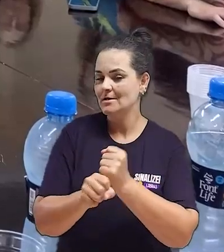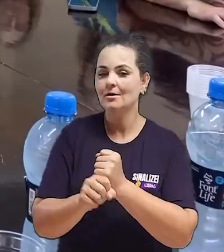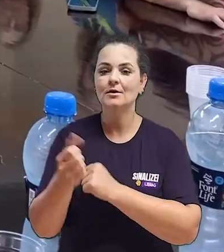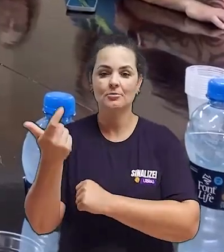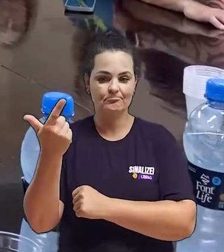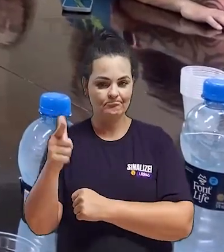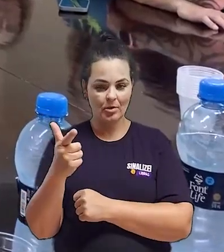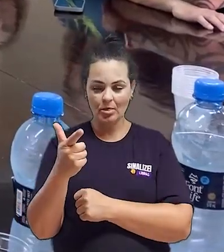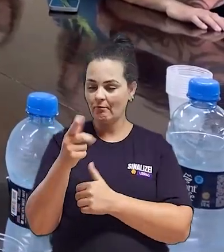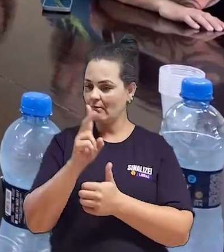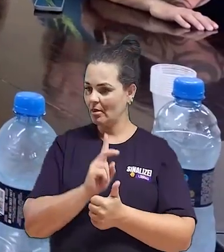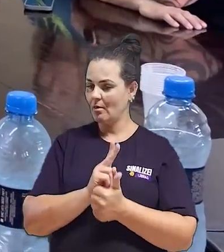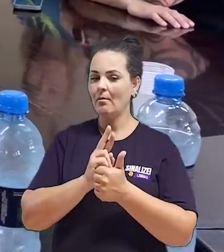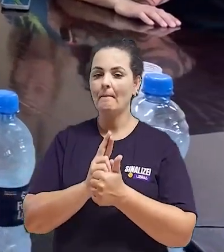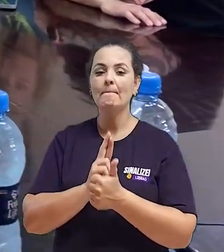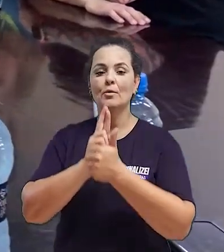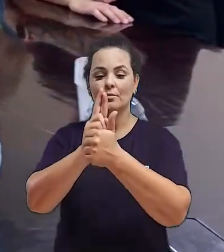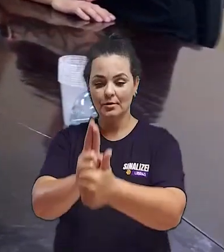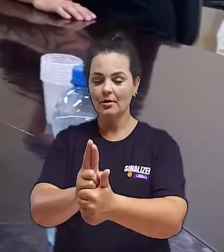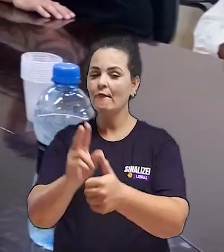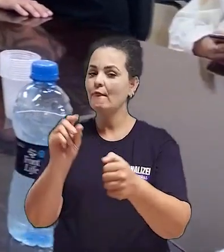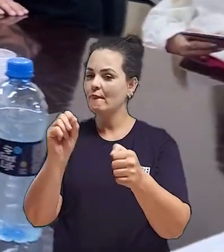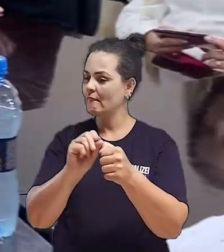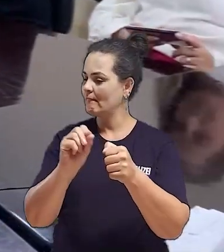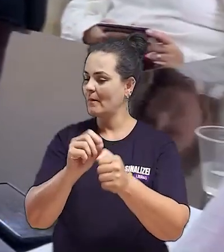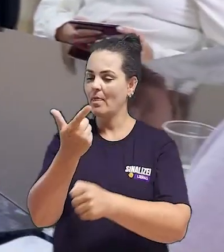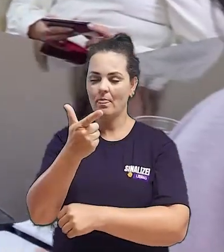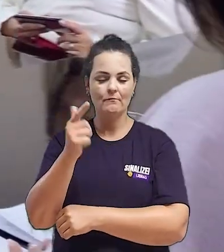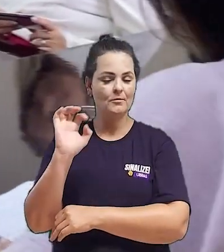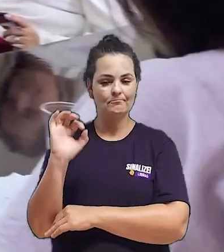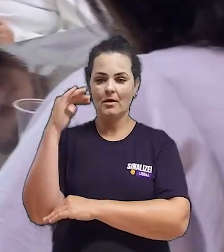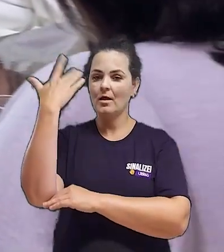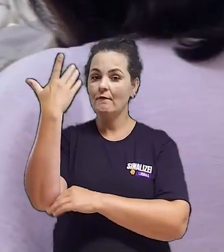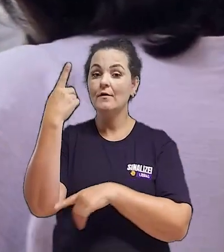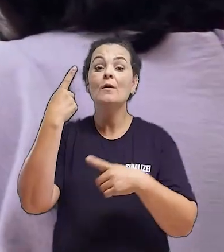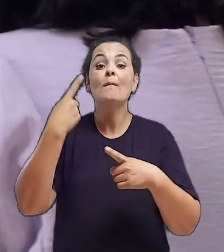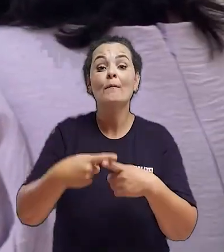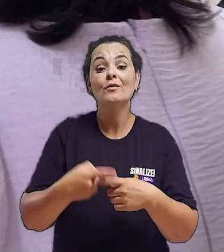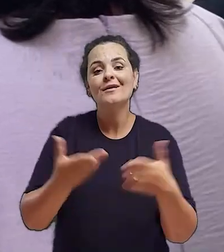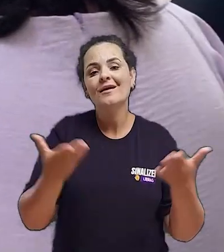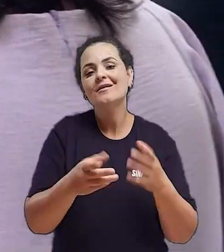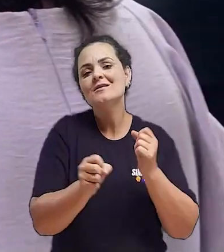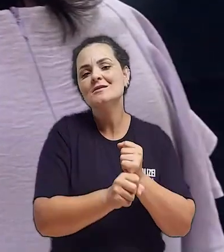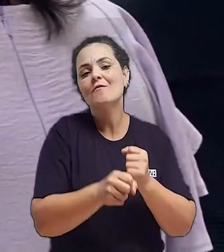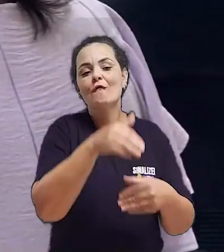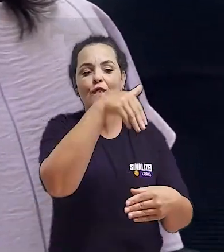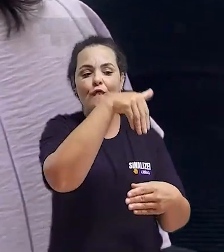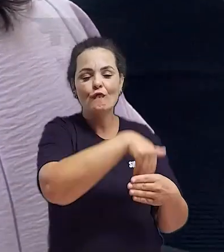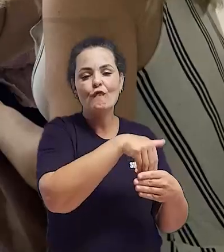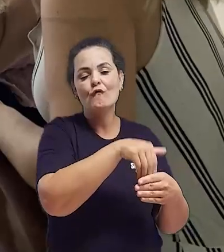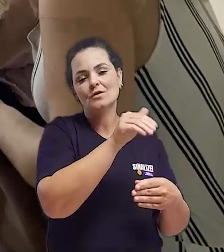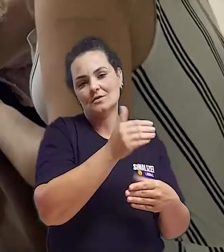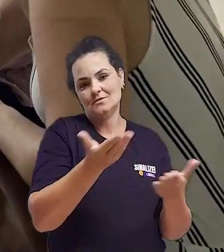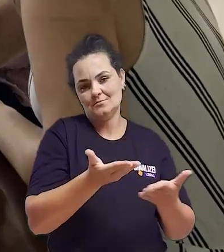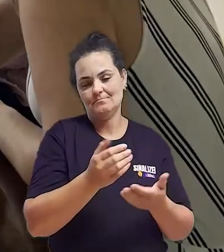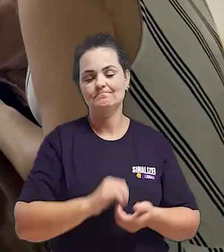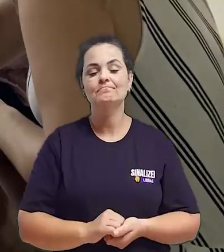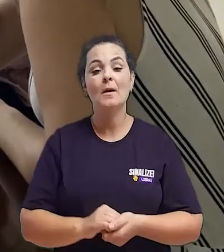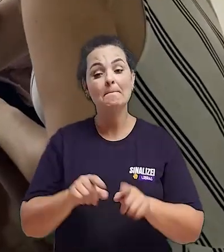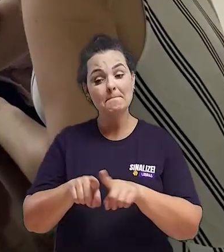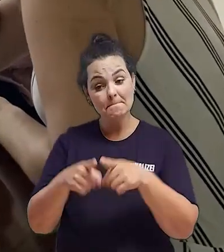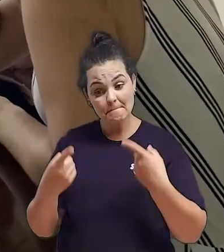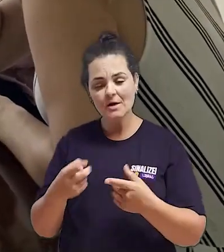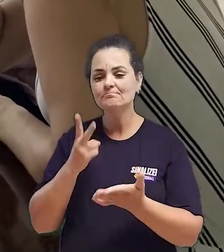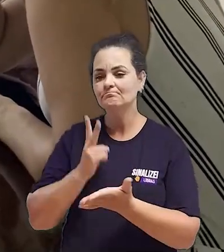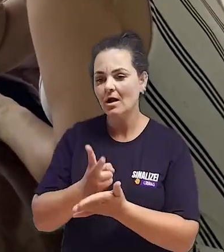a Procuradoria da Mulher não vai realizar diretamente eventos devido às vedações eleitorais vigentes, porém, vai